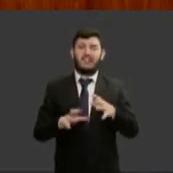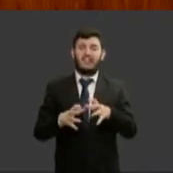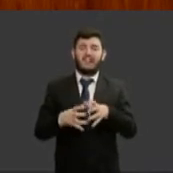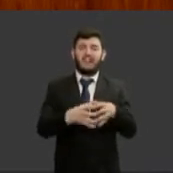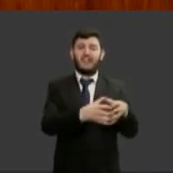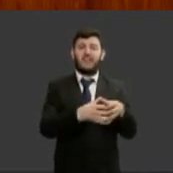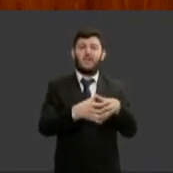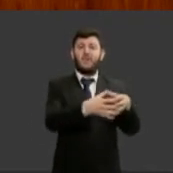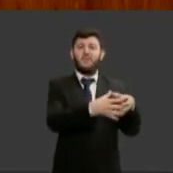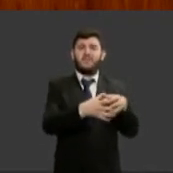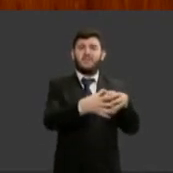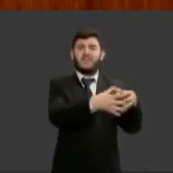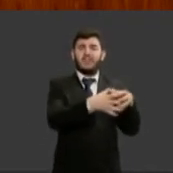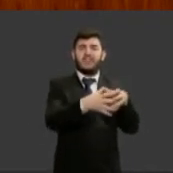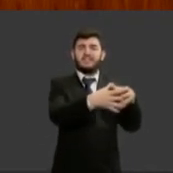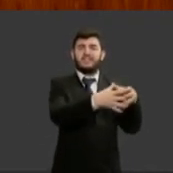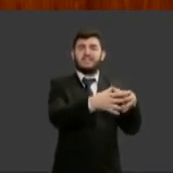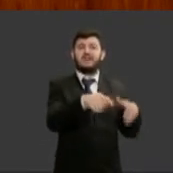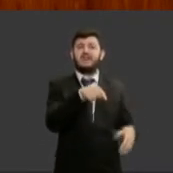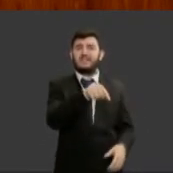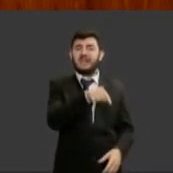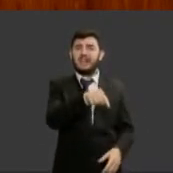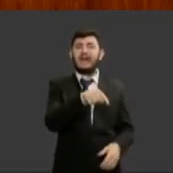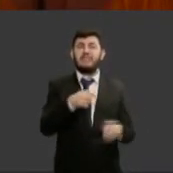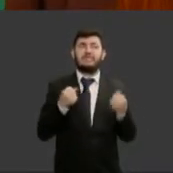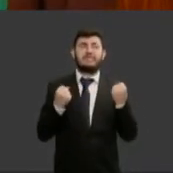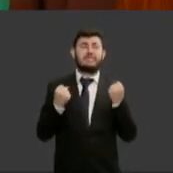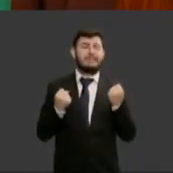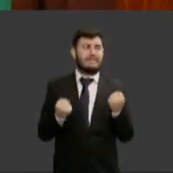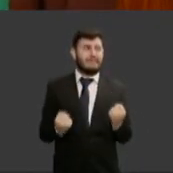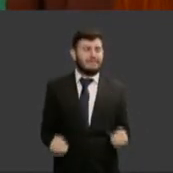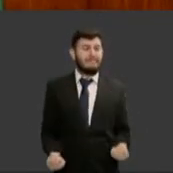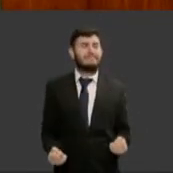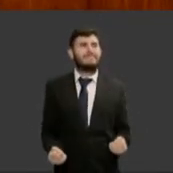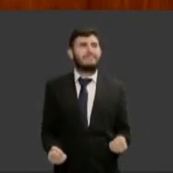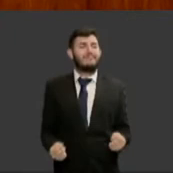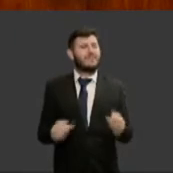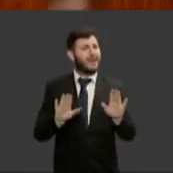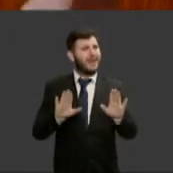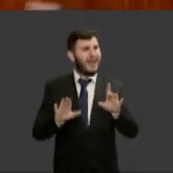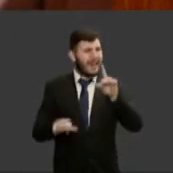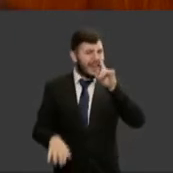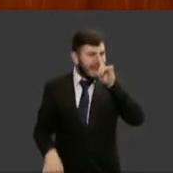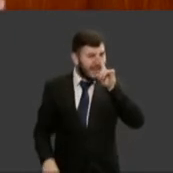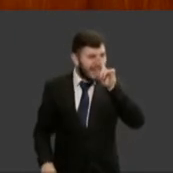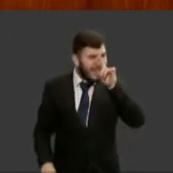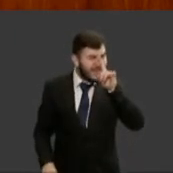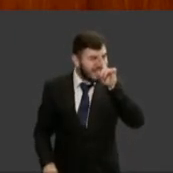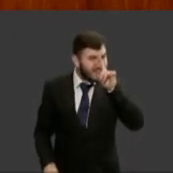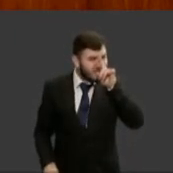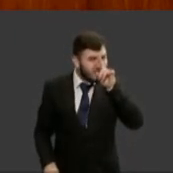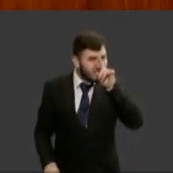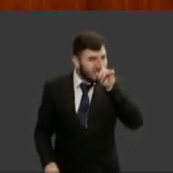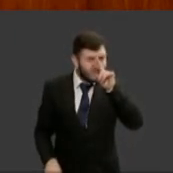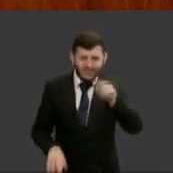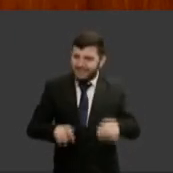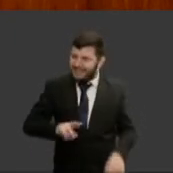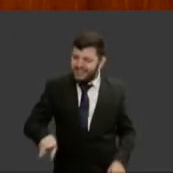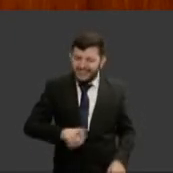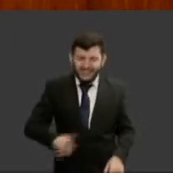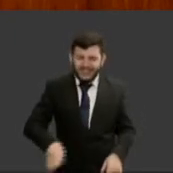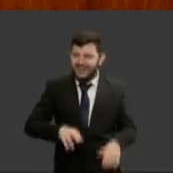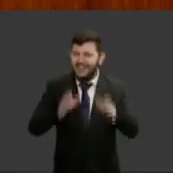carga muito grande corre o risco não o Papa Francisco as mulheres as mulheres estão